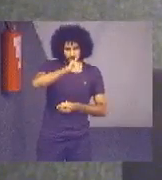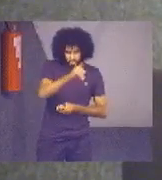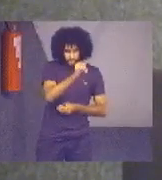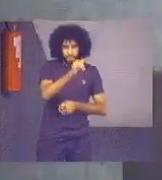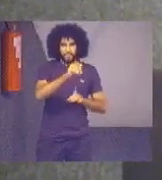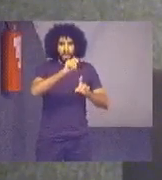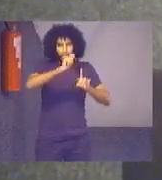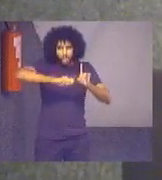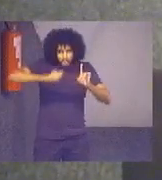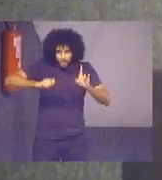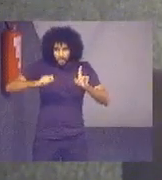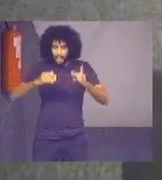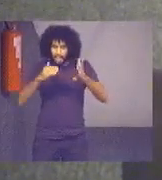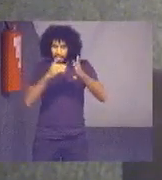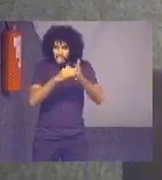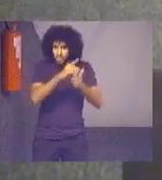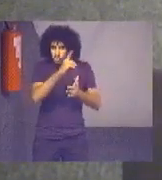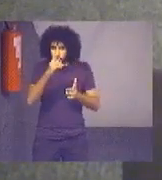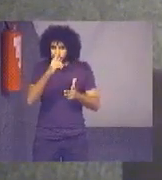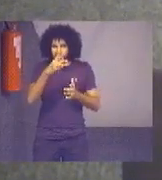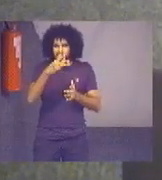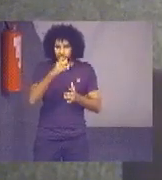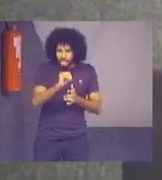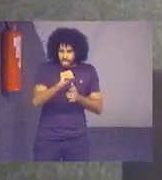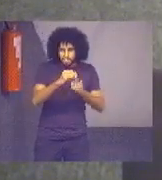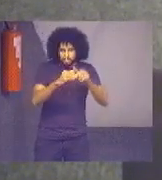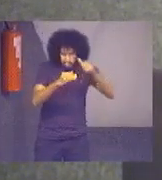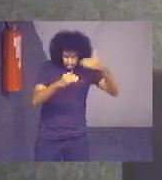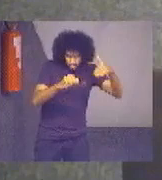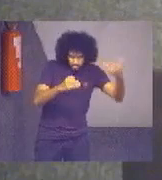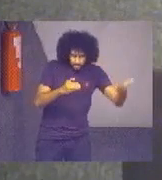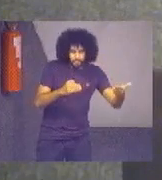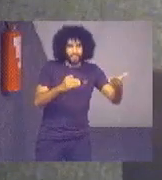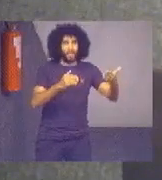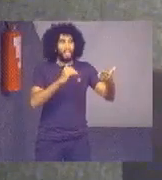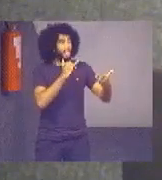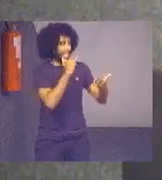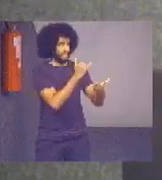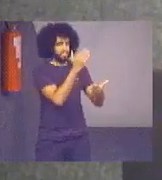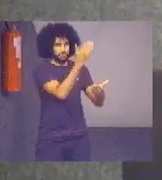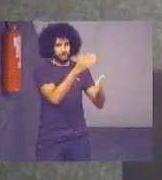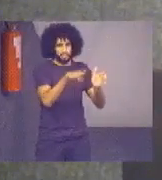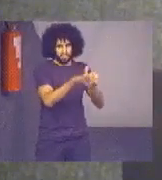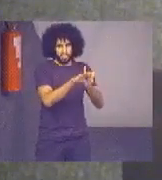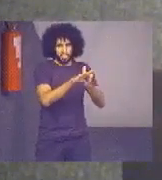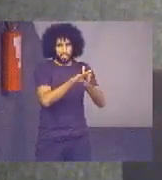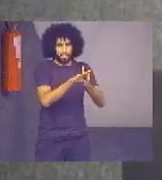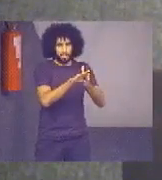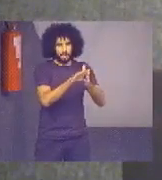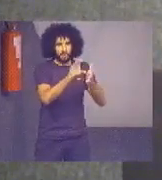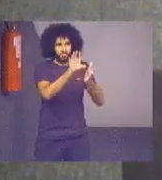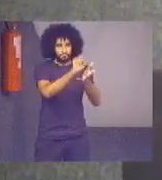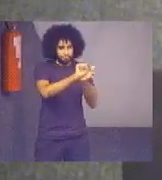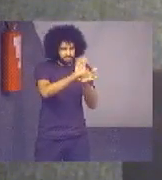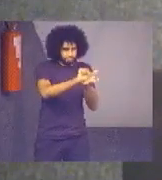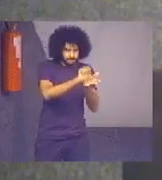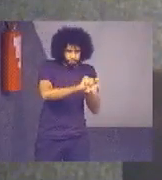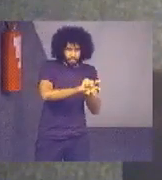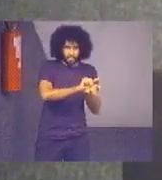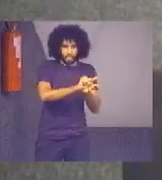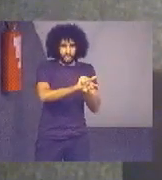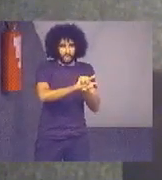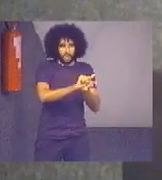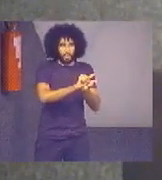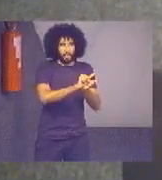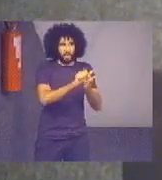chegam sempre até o dia 30 do mês subsequente. Então, essas informações chegam no banco de dados do CNJ, e aí é feita uma